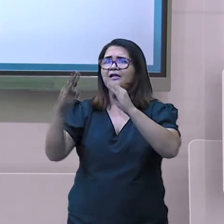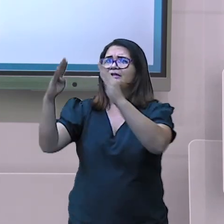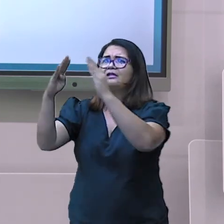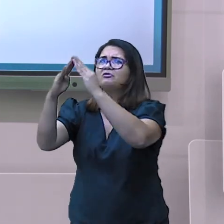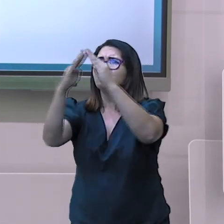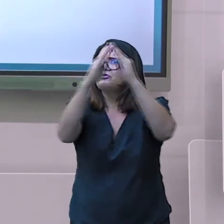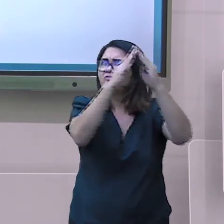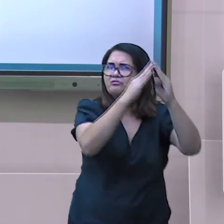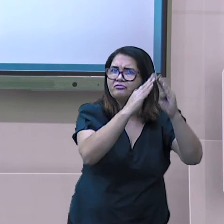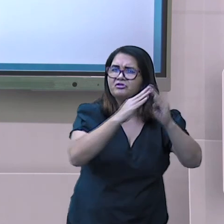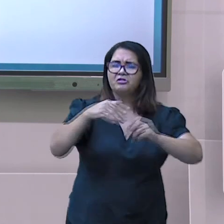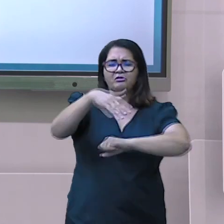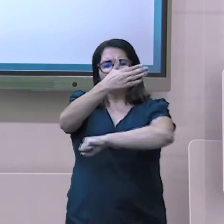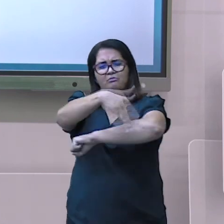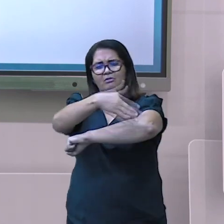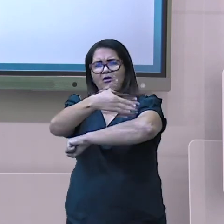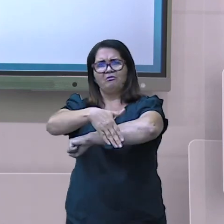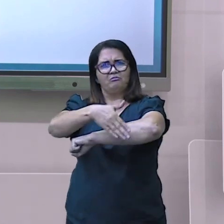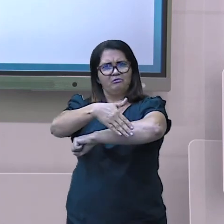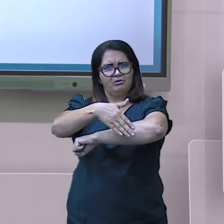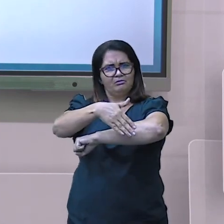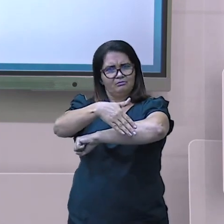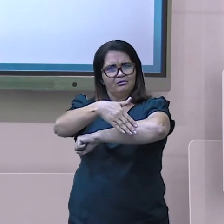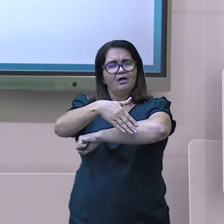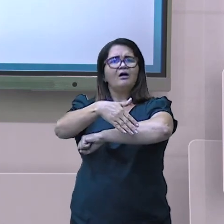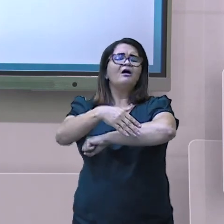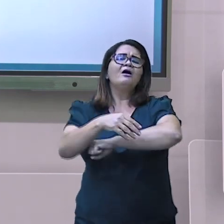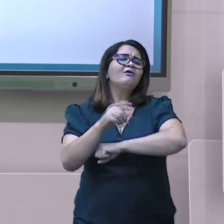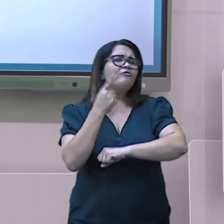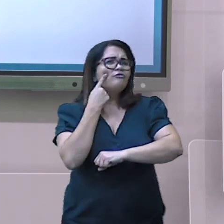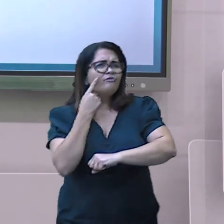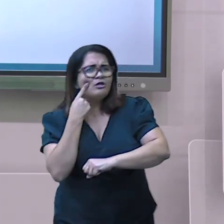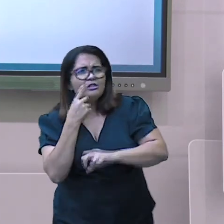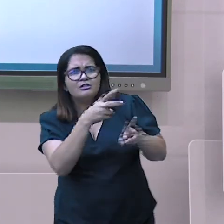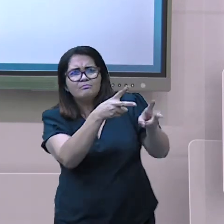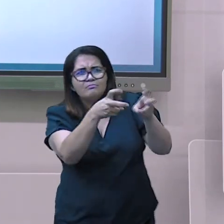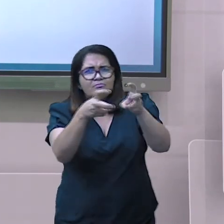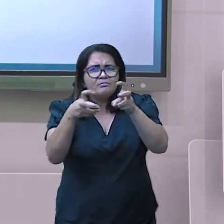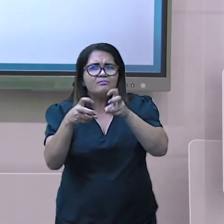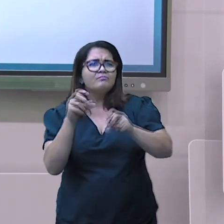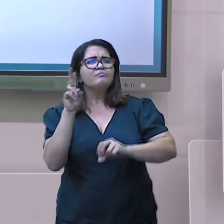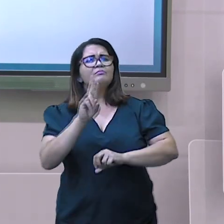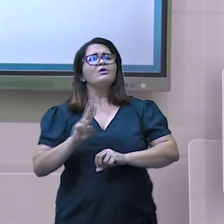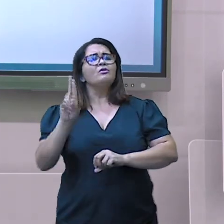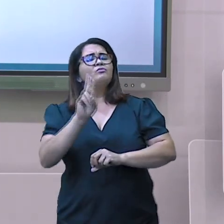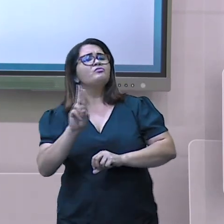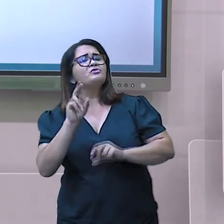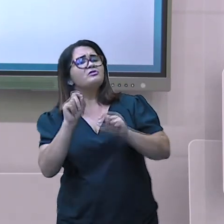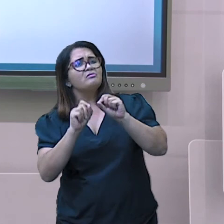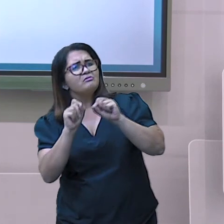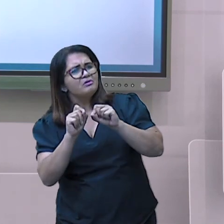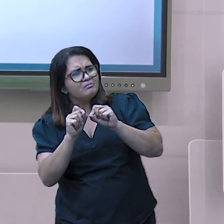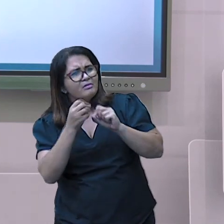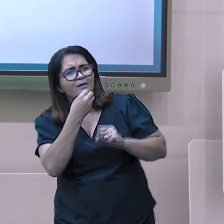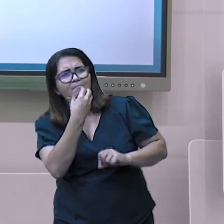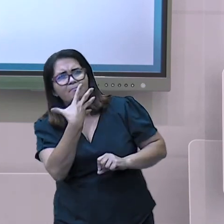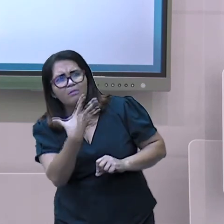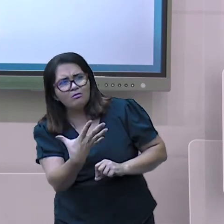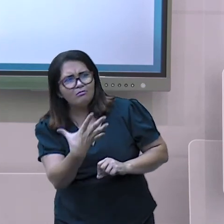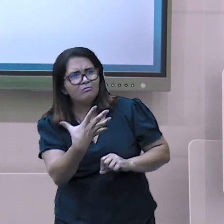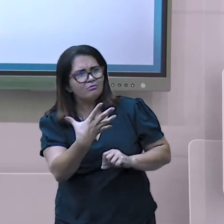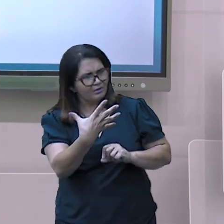aí a sua comunidade e veja o que é mais viável e útil. Convide as pessoas mais